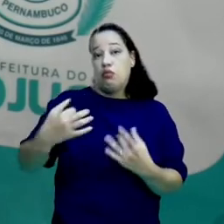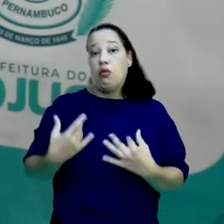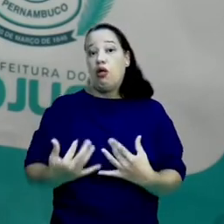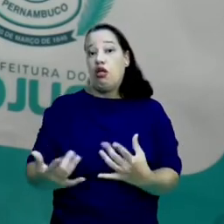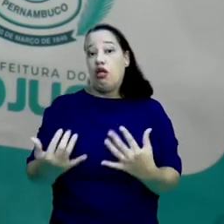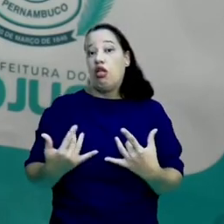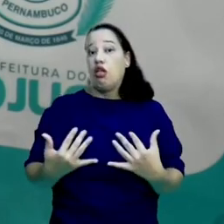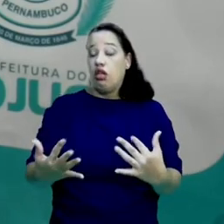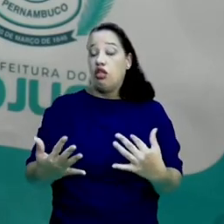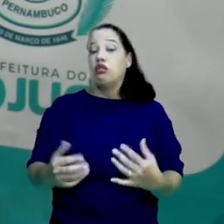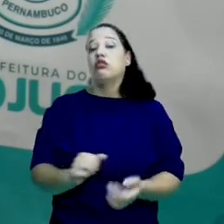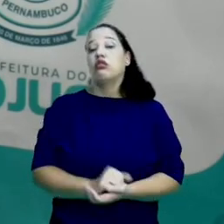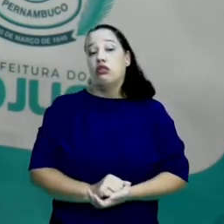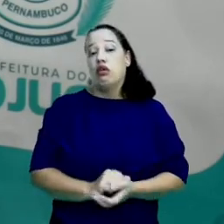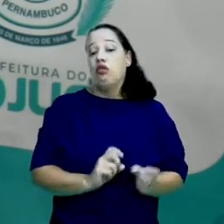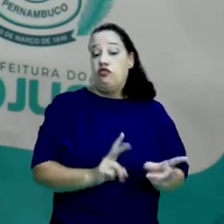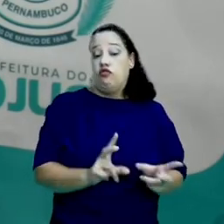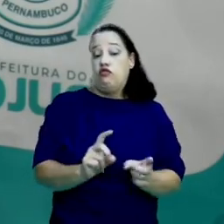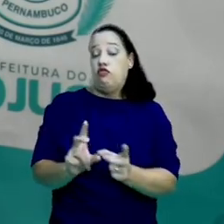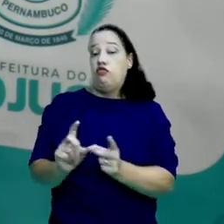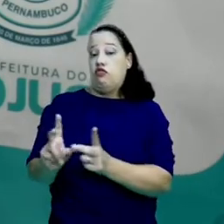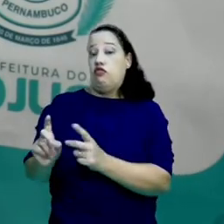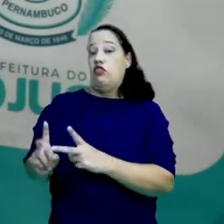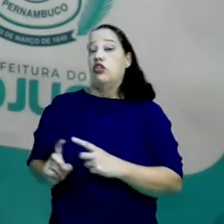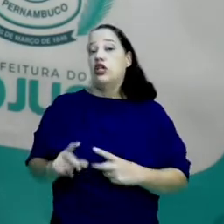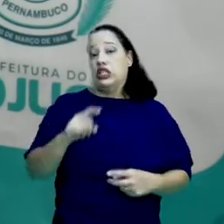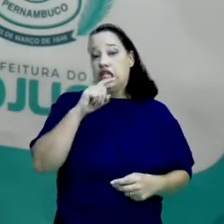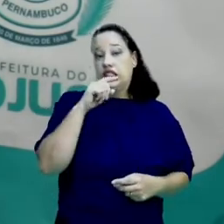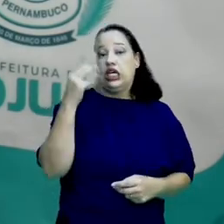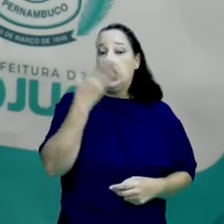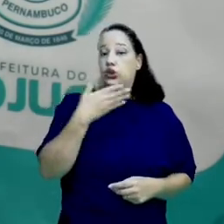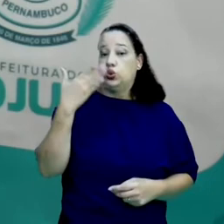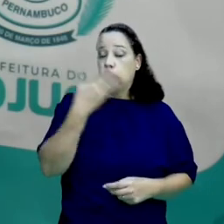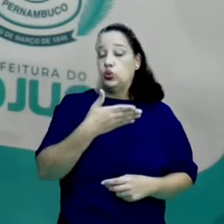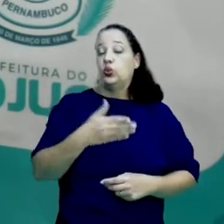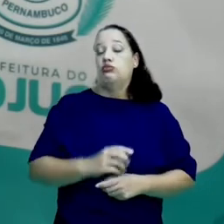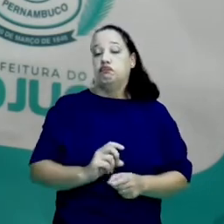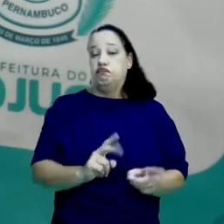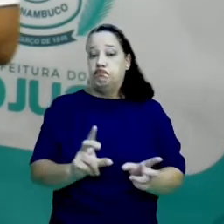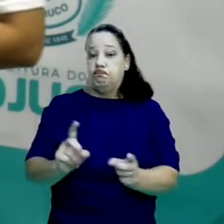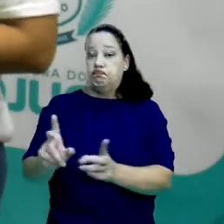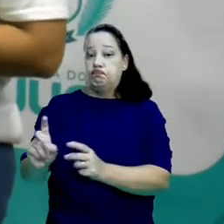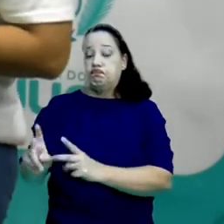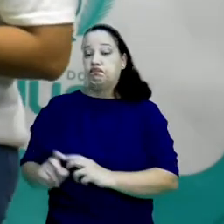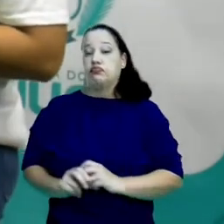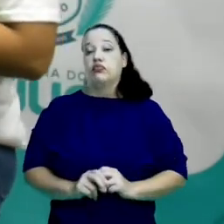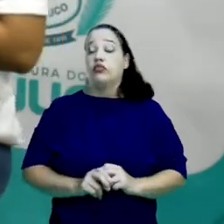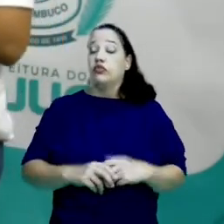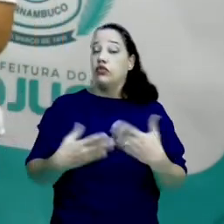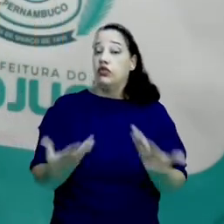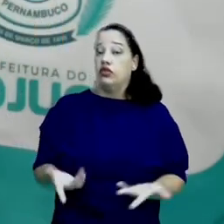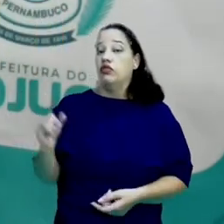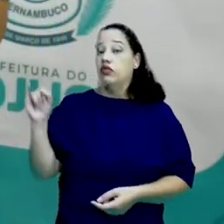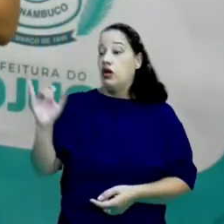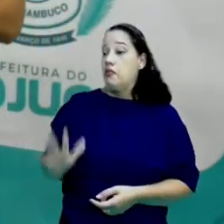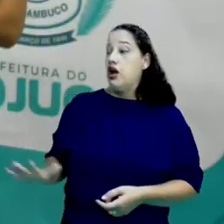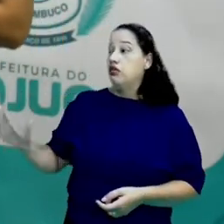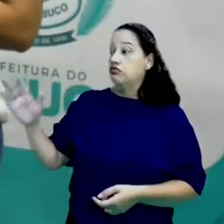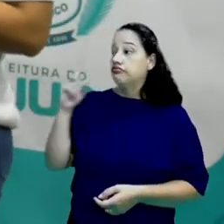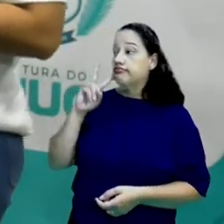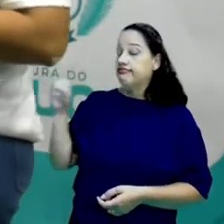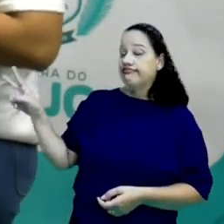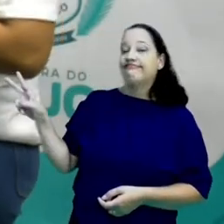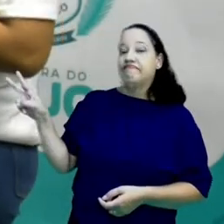caminhou em torno dessa vertente da cana-de-açúcar. E aqui tem mais uma imagem para que vocês visualizem